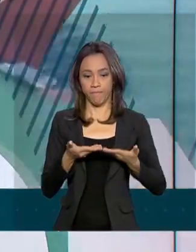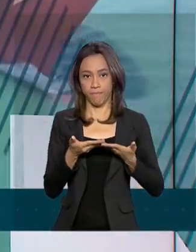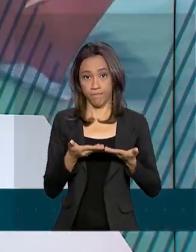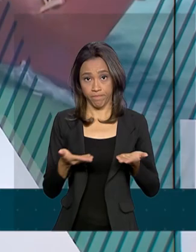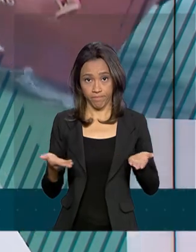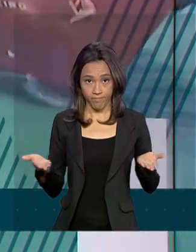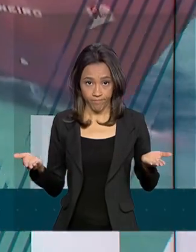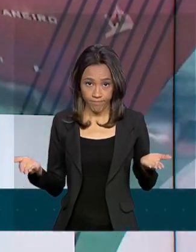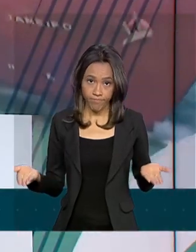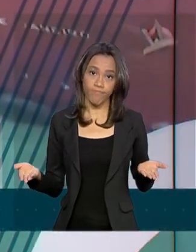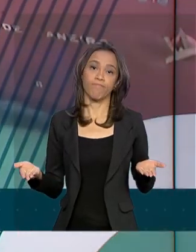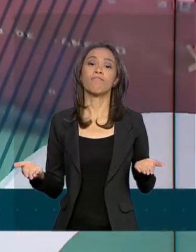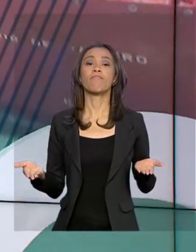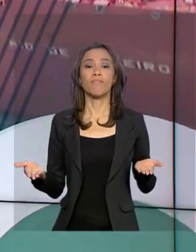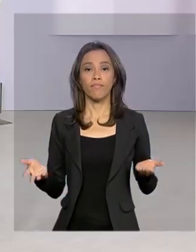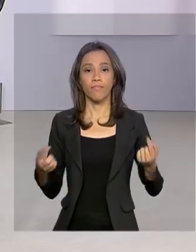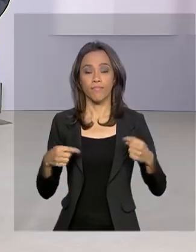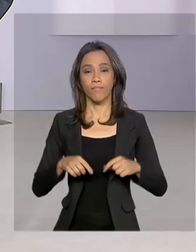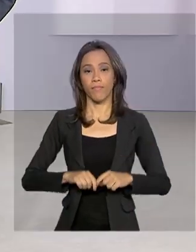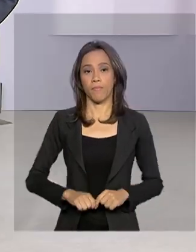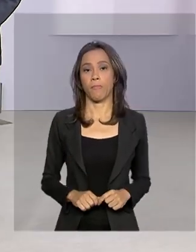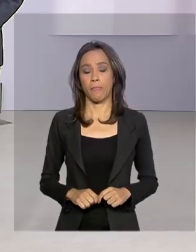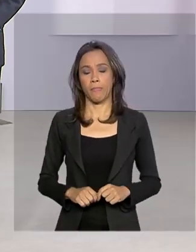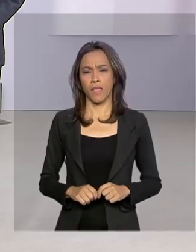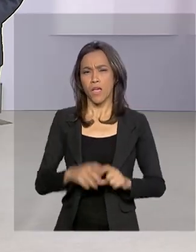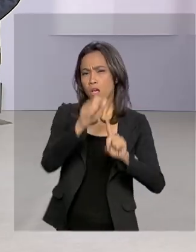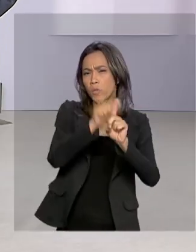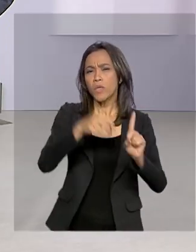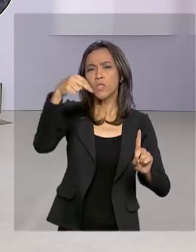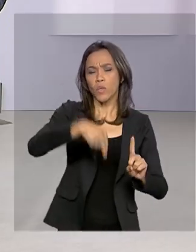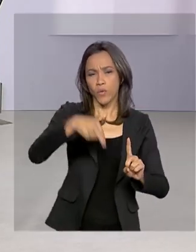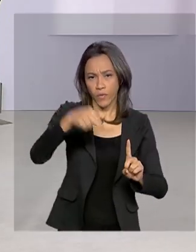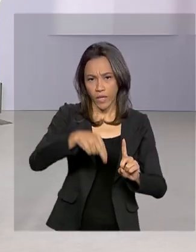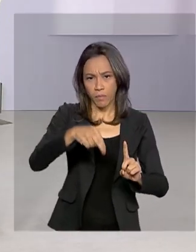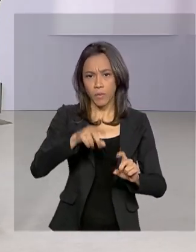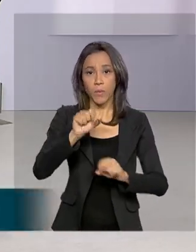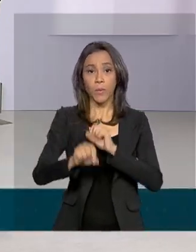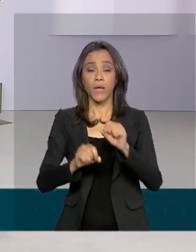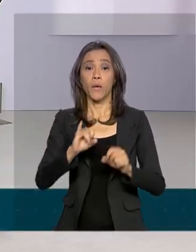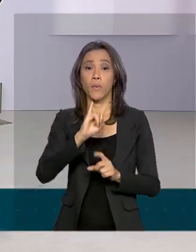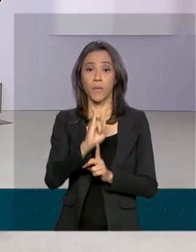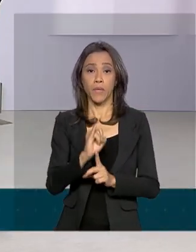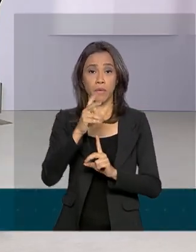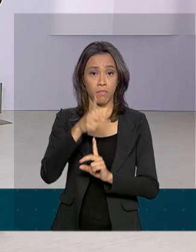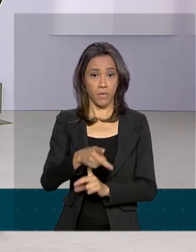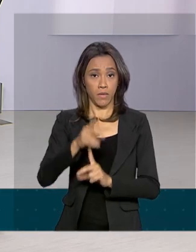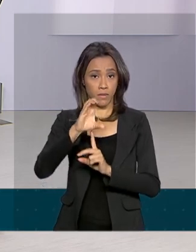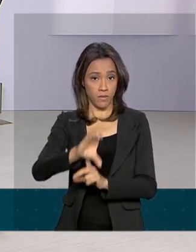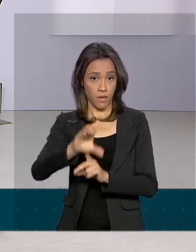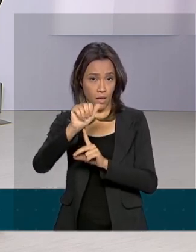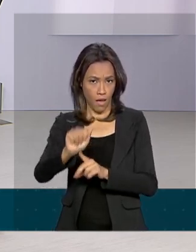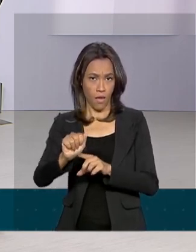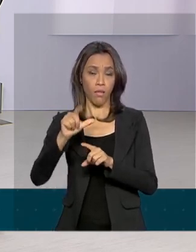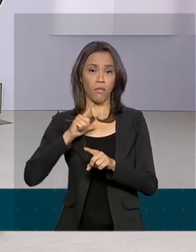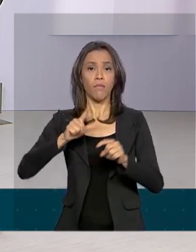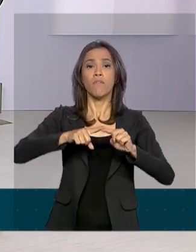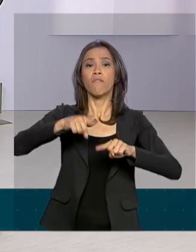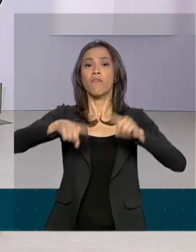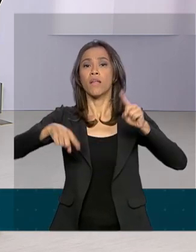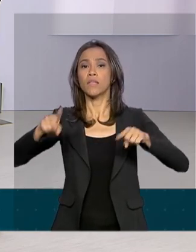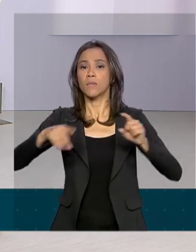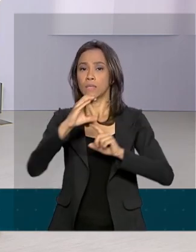.gov.br. Em novembro, o Índice Nacional de Preços ao Consumidor Amplo teve variação de 0